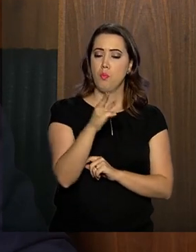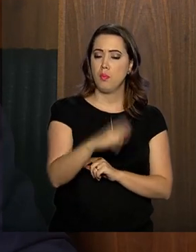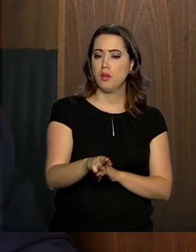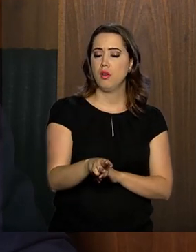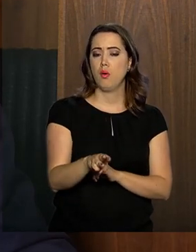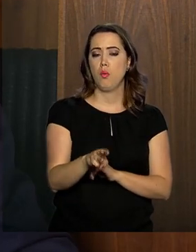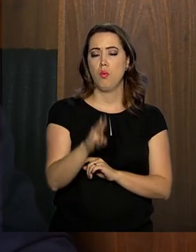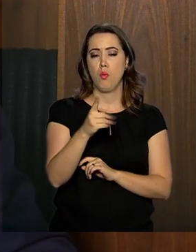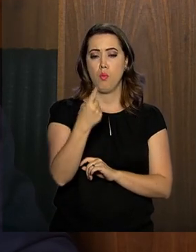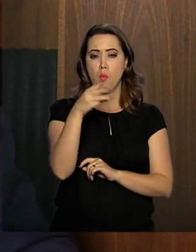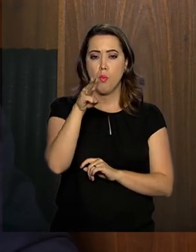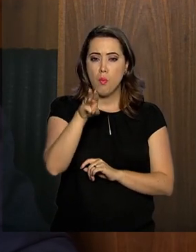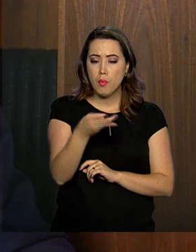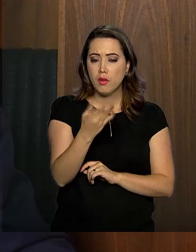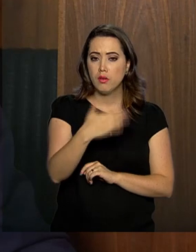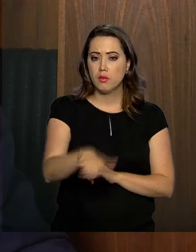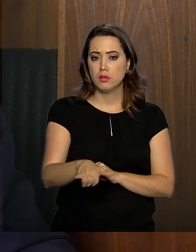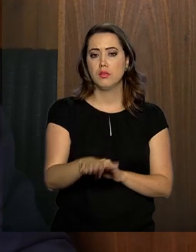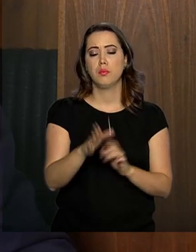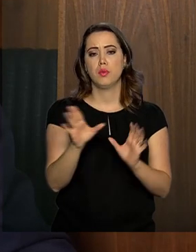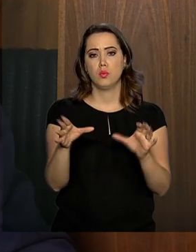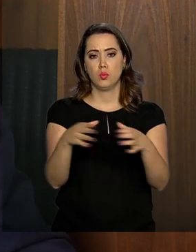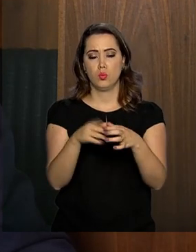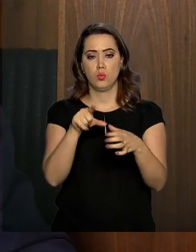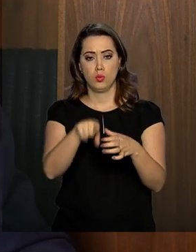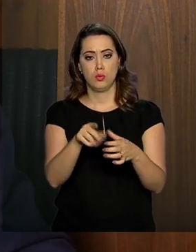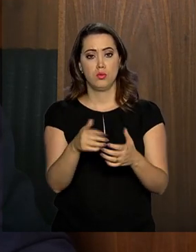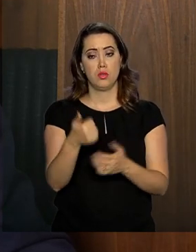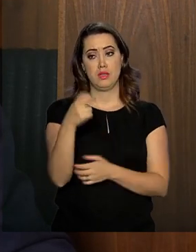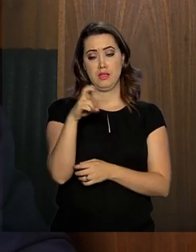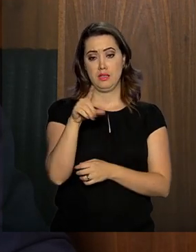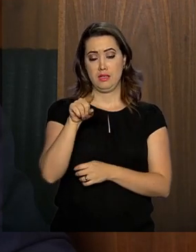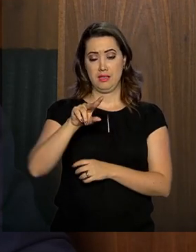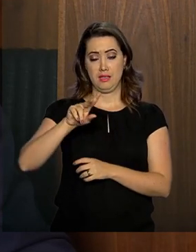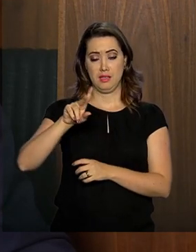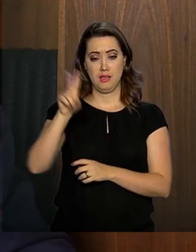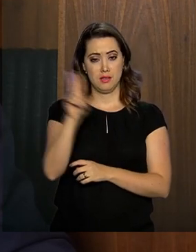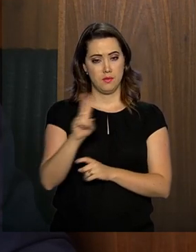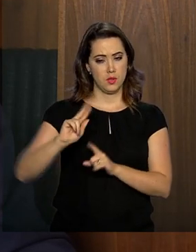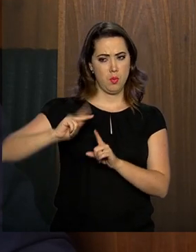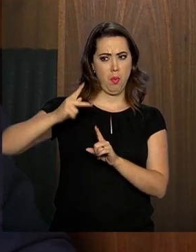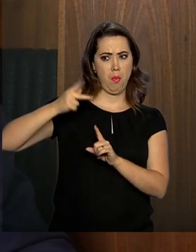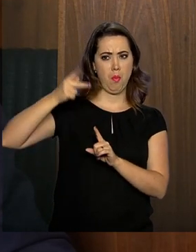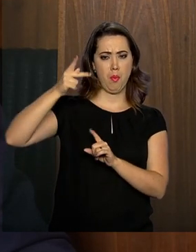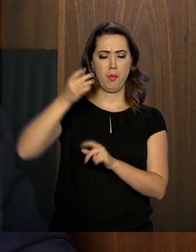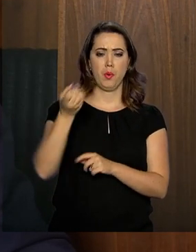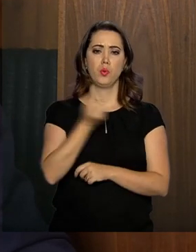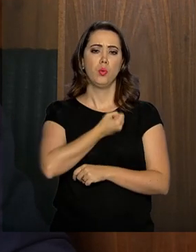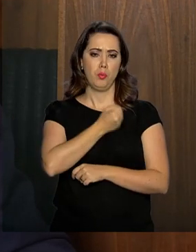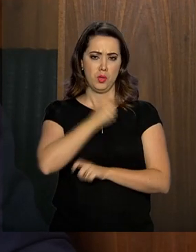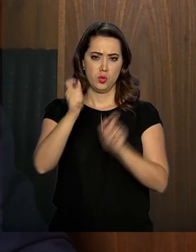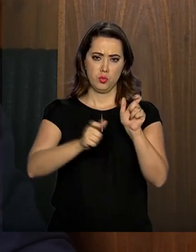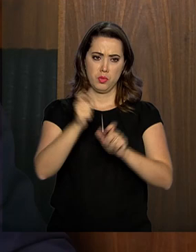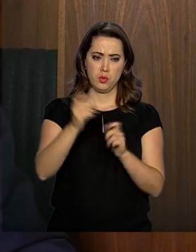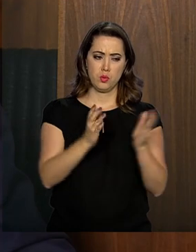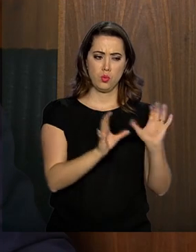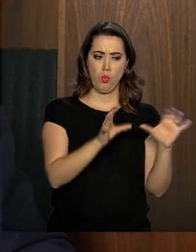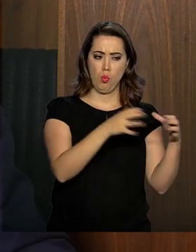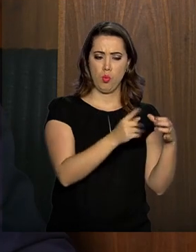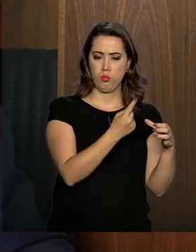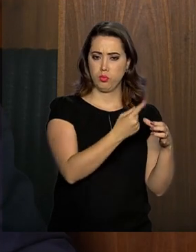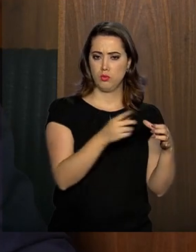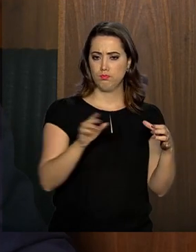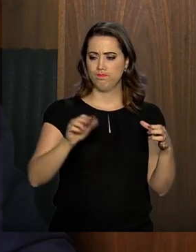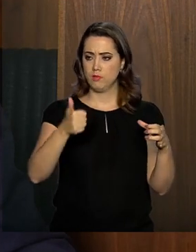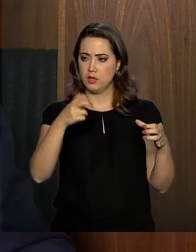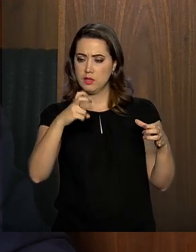meio no regime próprio. Então, veja a desproporção. São 15 vezes mais pessoas. E essas pessoas do regime geral são os